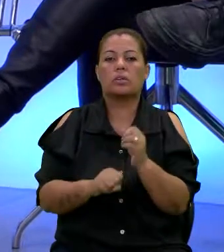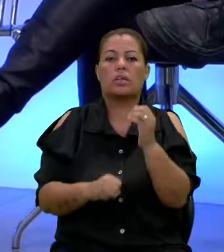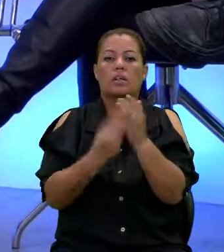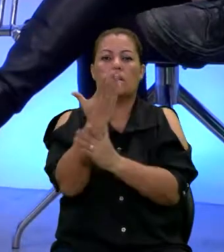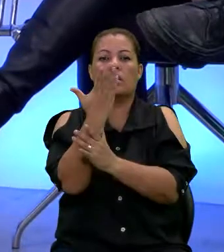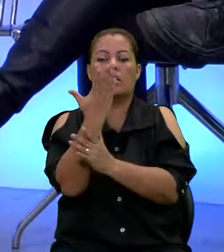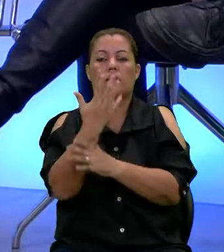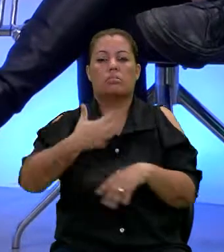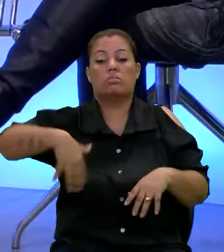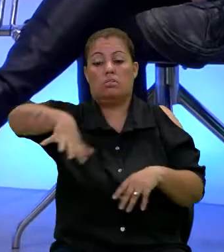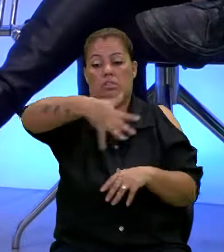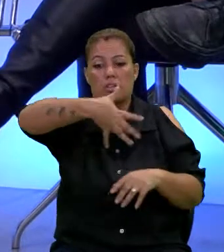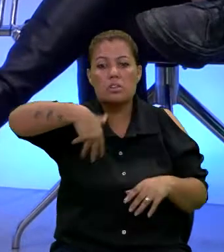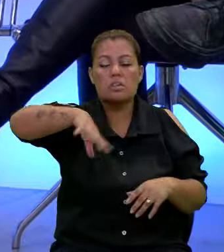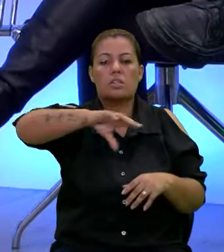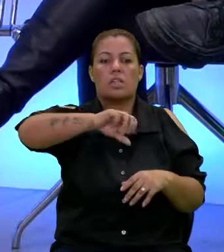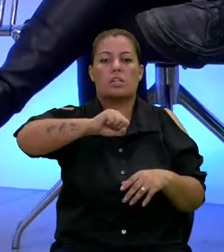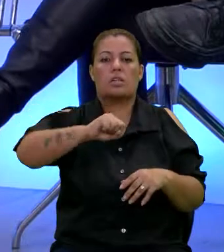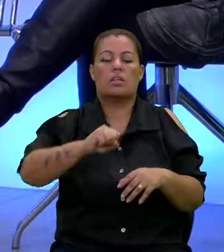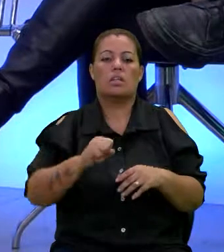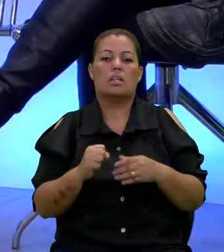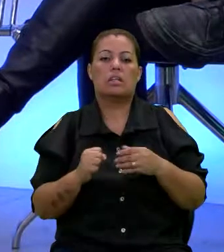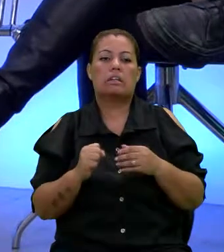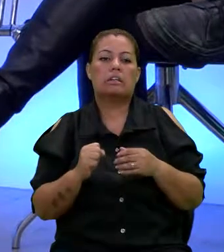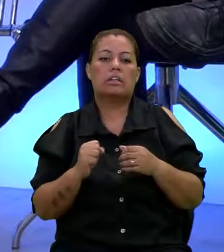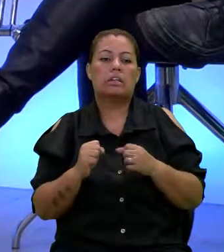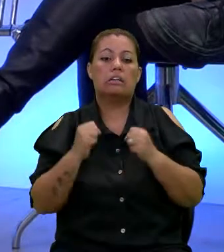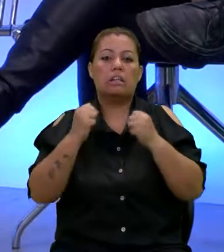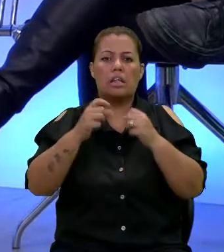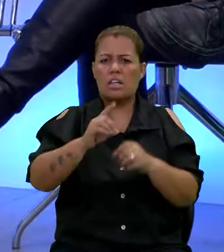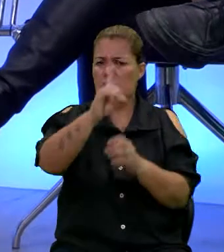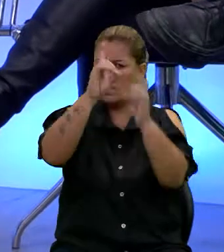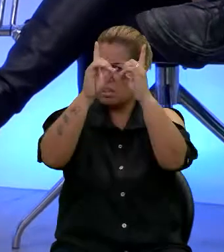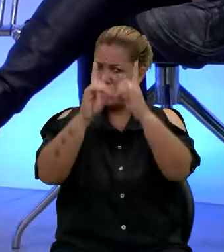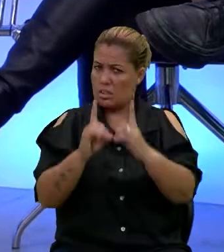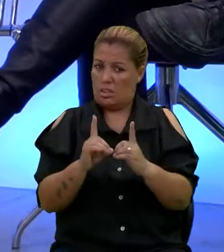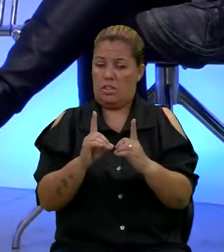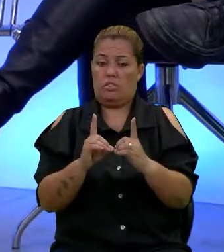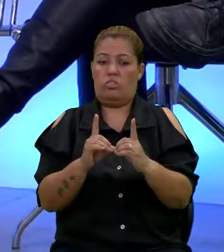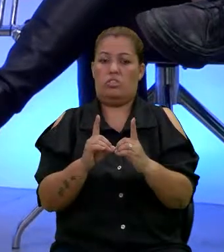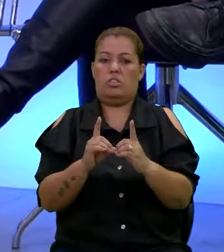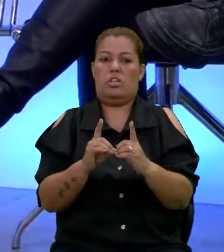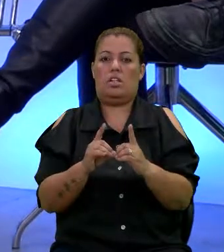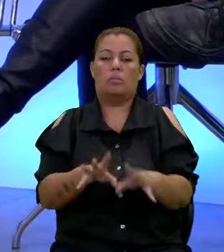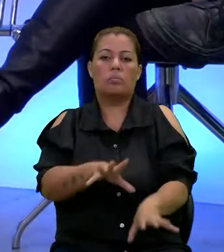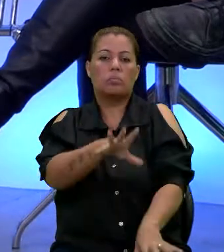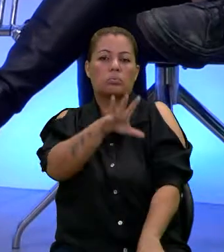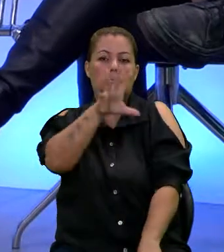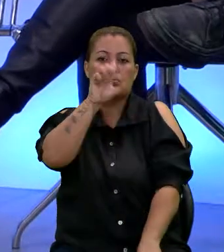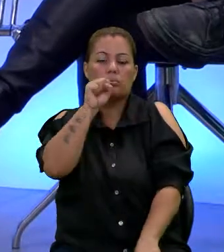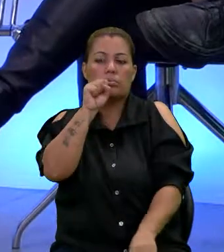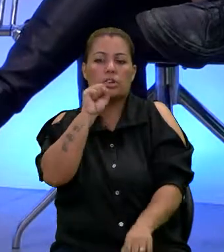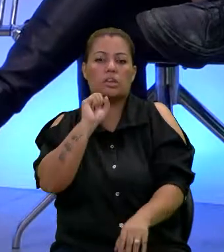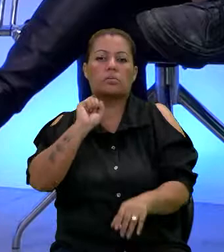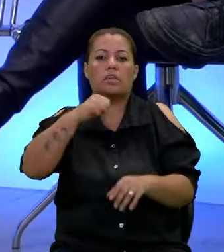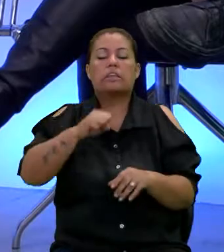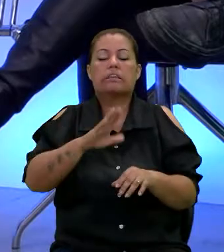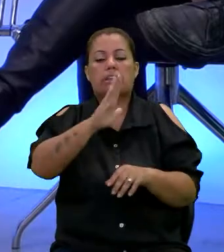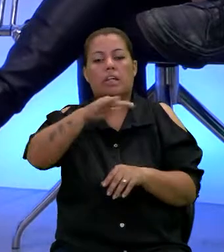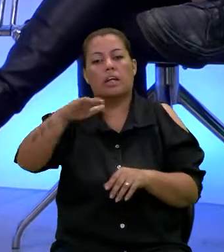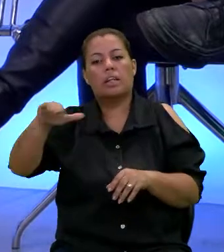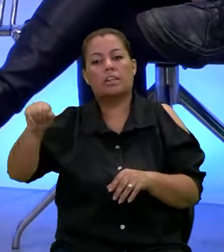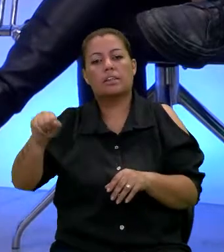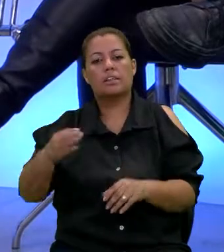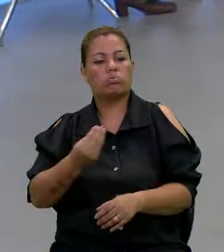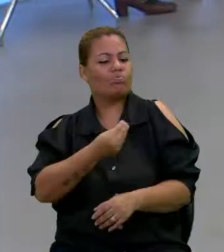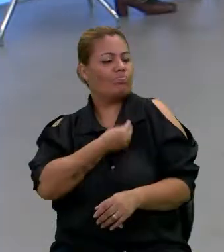desse centro que dê esse direito de respirar, sim, a essas crianças. É o